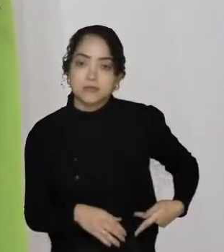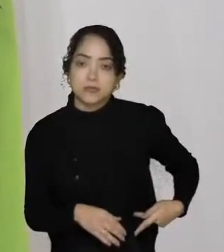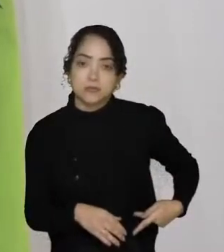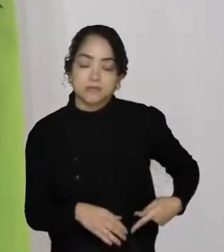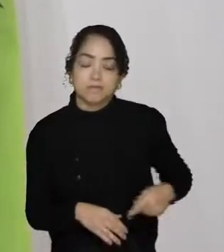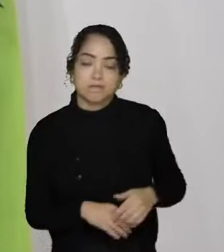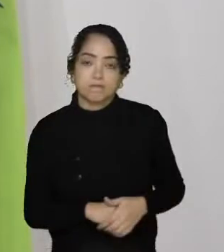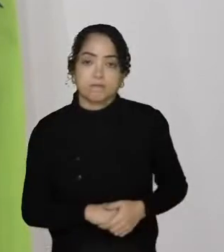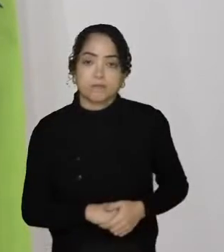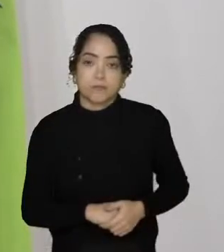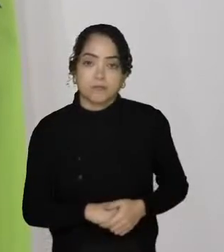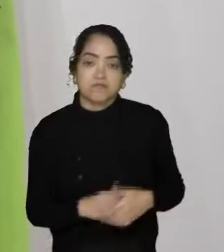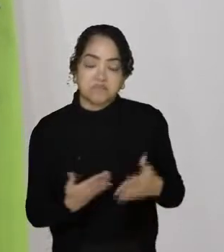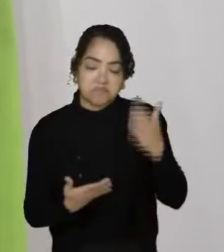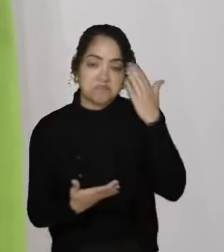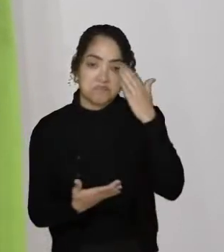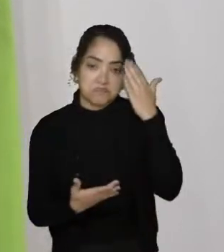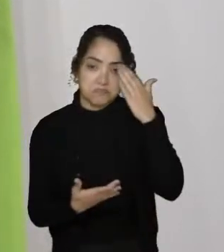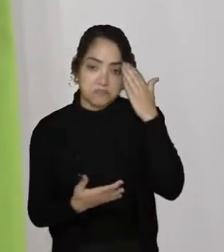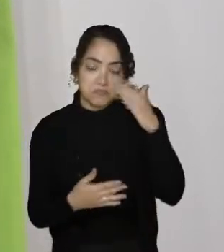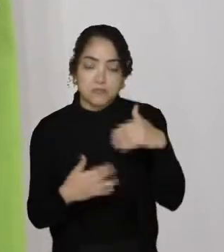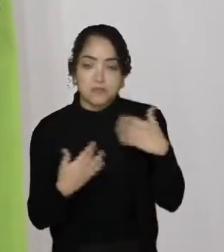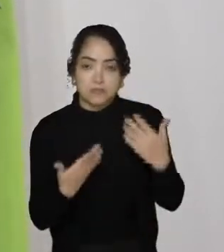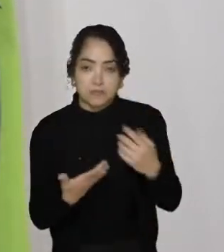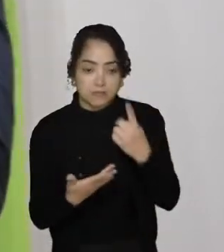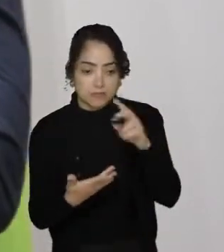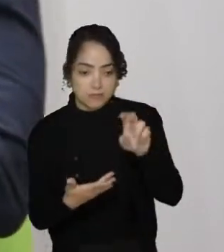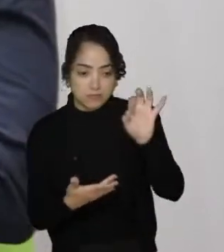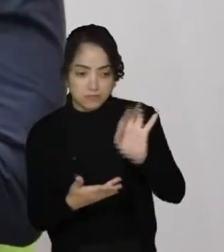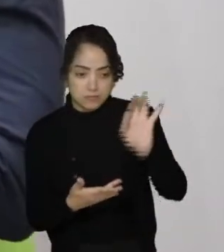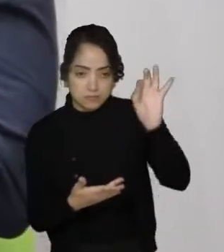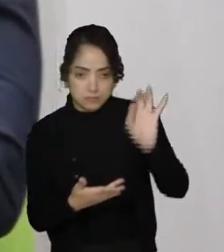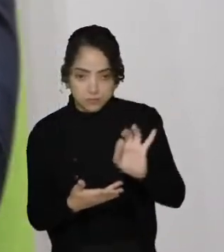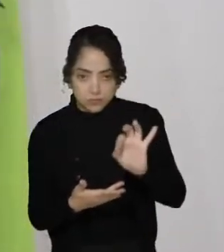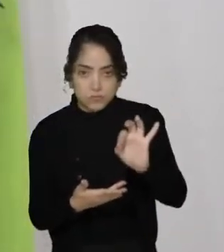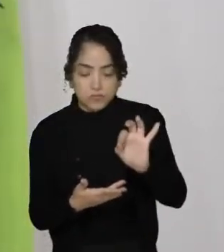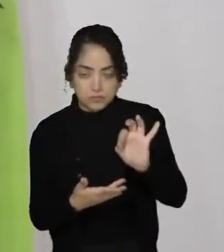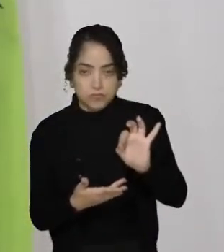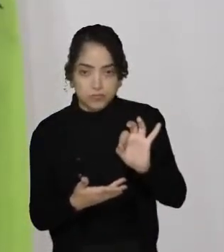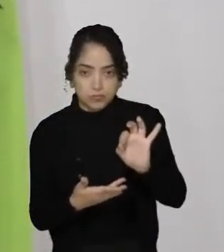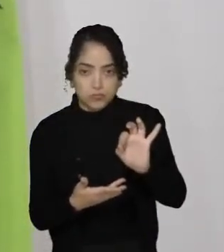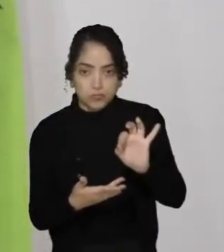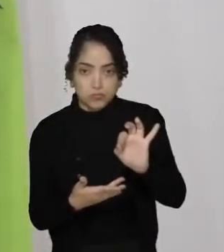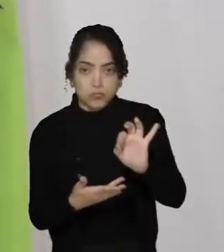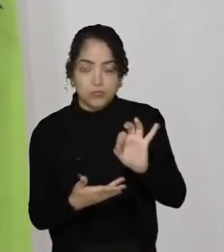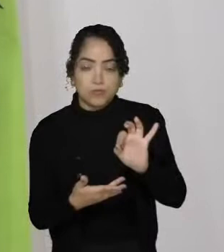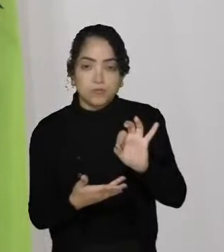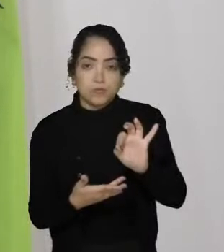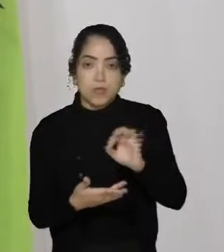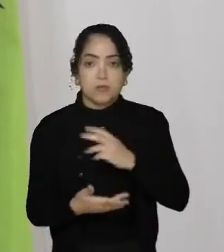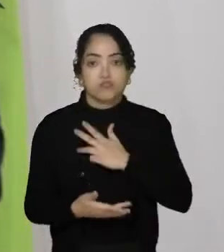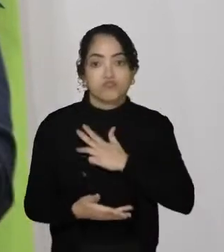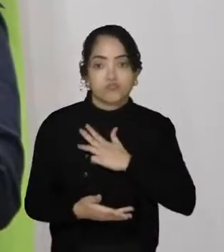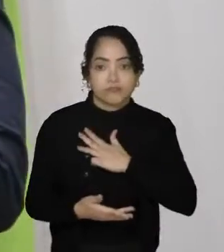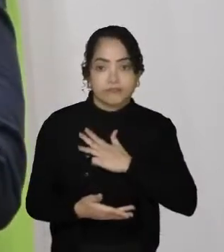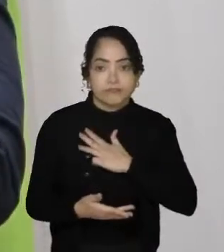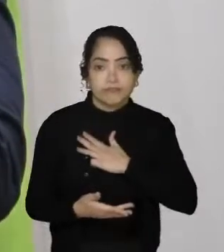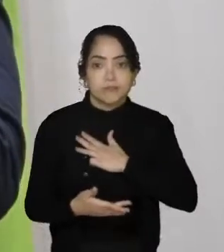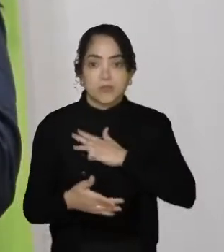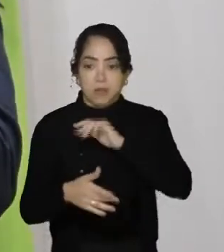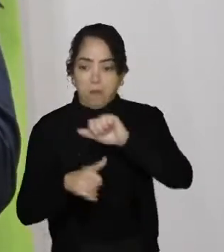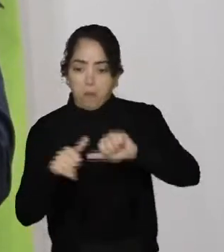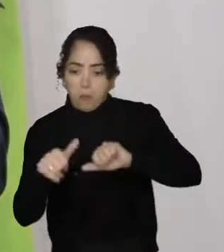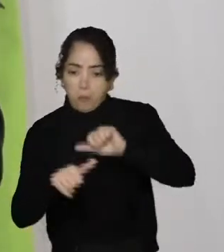Que eu até entendo 15%, aquela parcela de 15% do eleitor do Lula, que são os revolucionários.